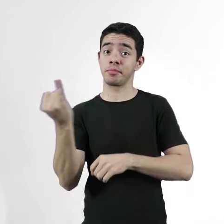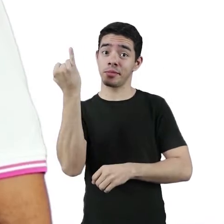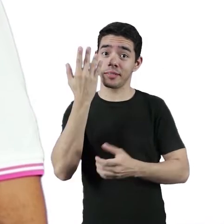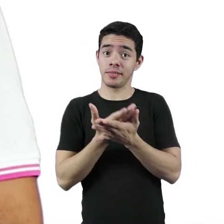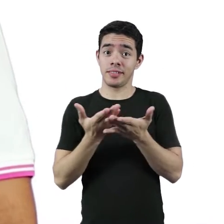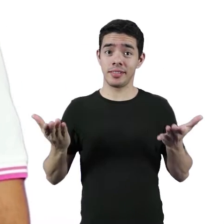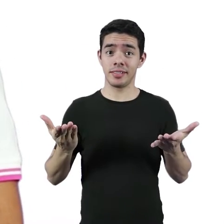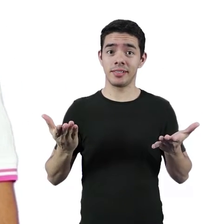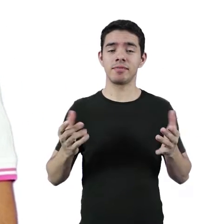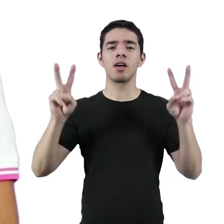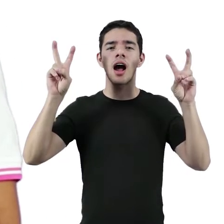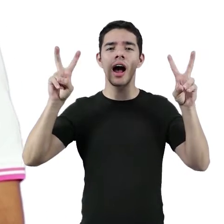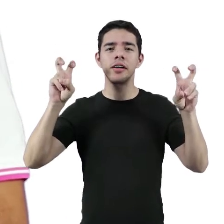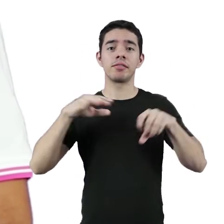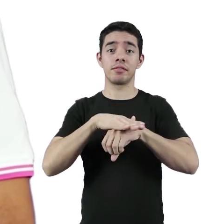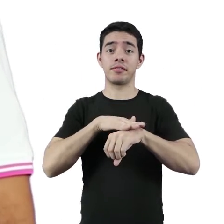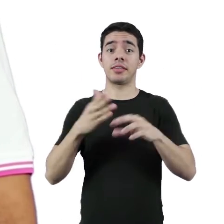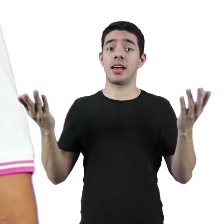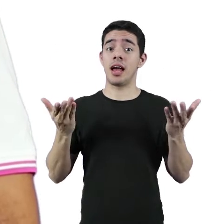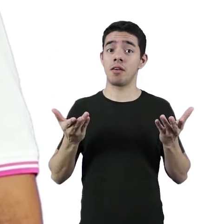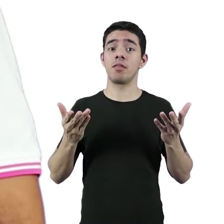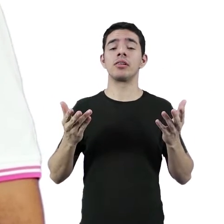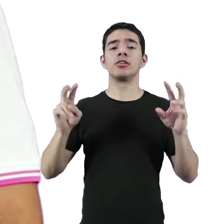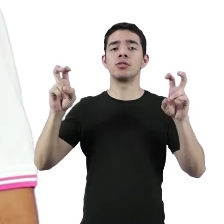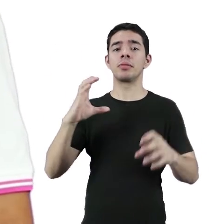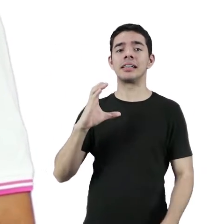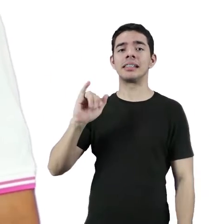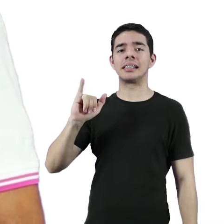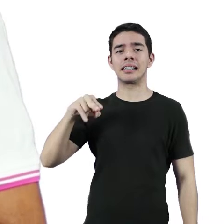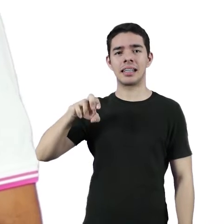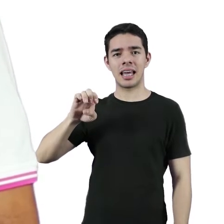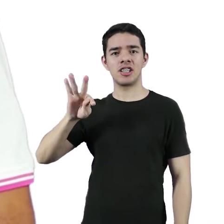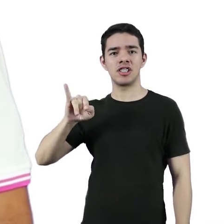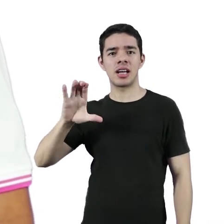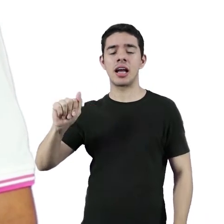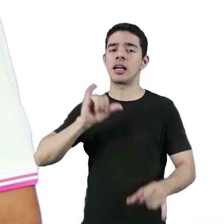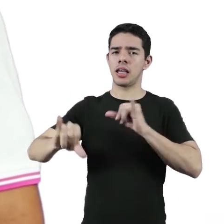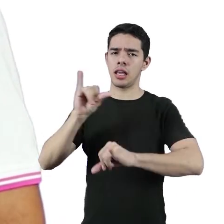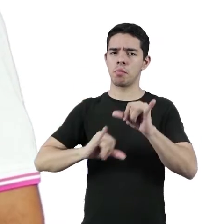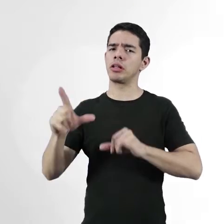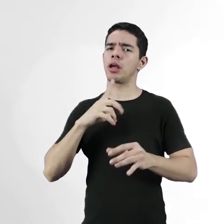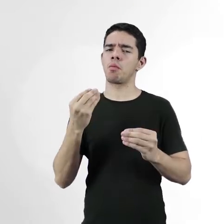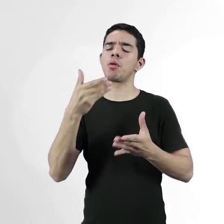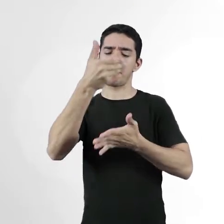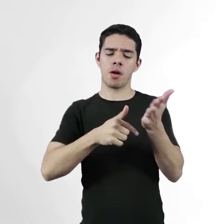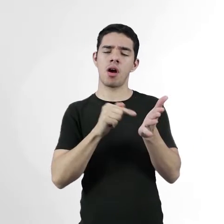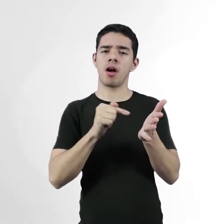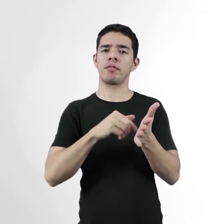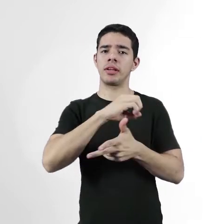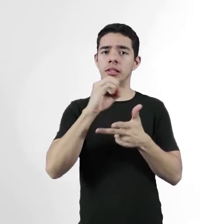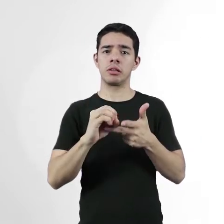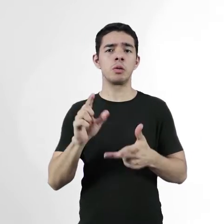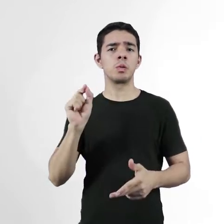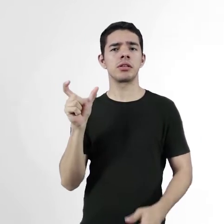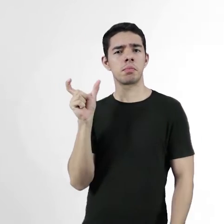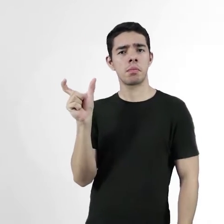vocês. O assunto que nós vamos conversar agora é a cinética química, um assunto bem recorrente nas provas do Enem. E o que é a cinética